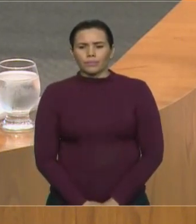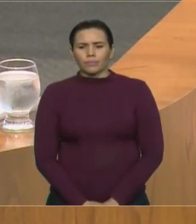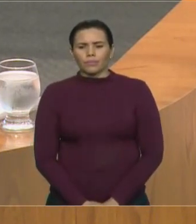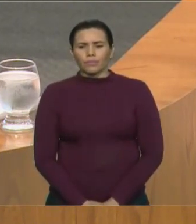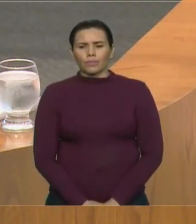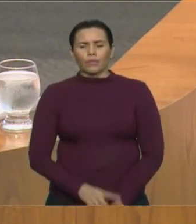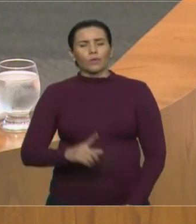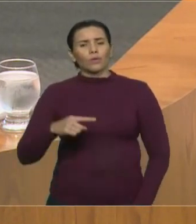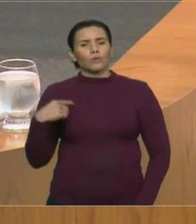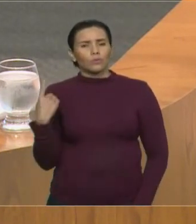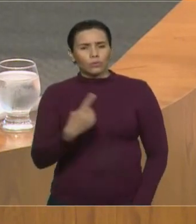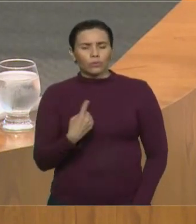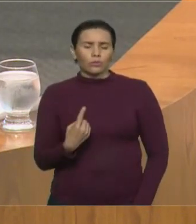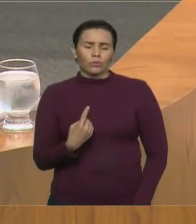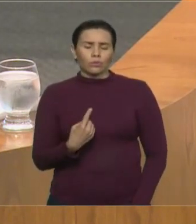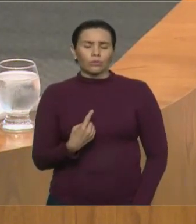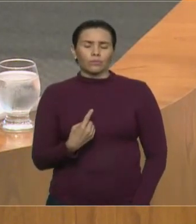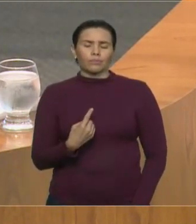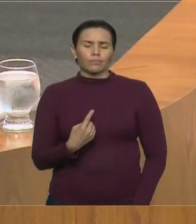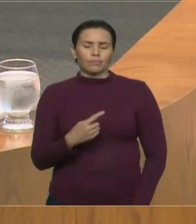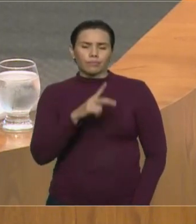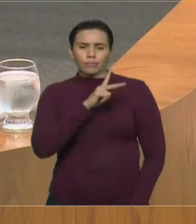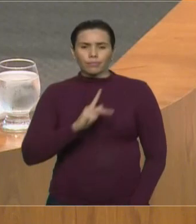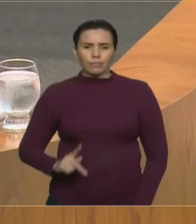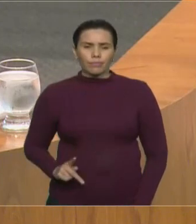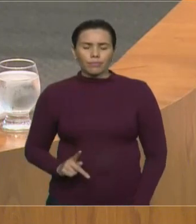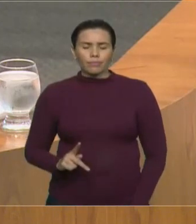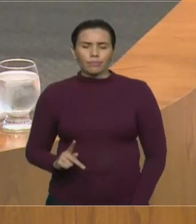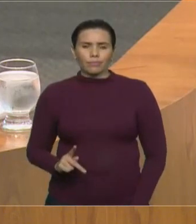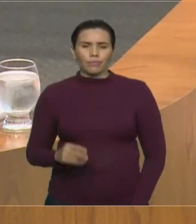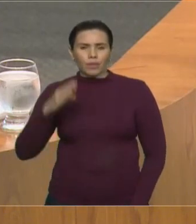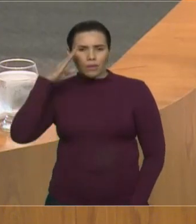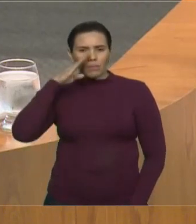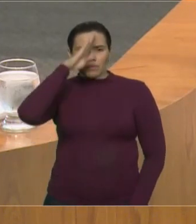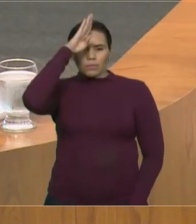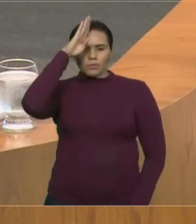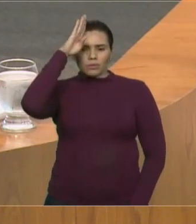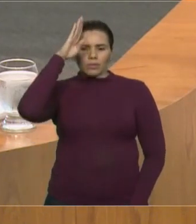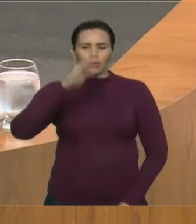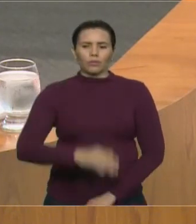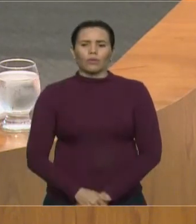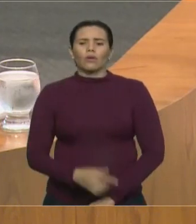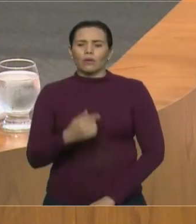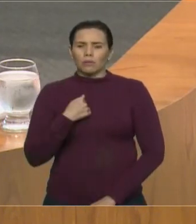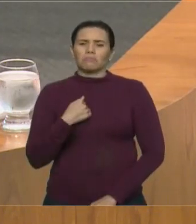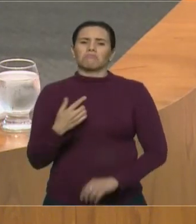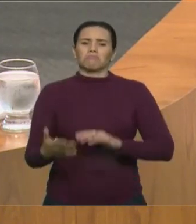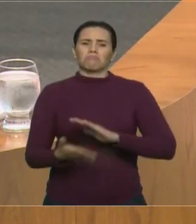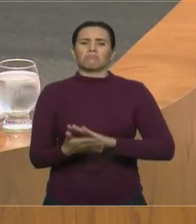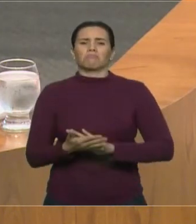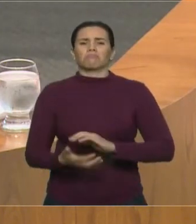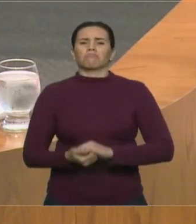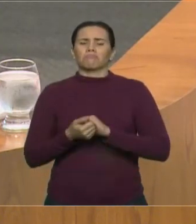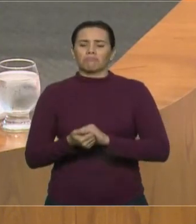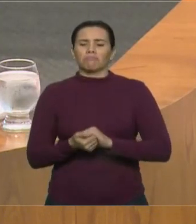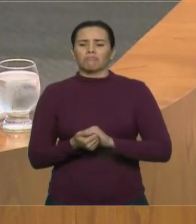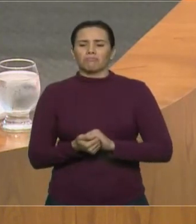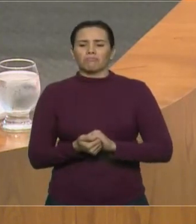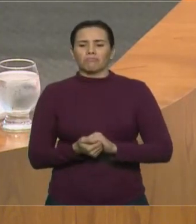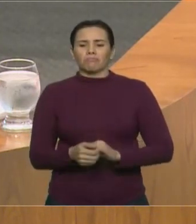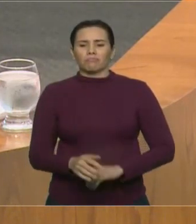Messias Bolsonaro. Bolsonaro, a quem eu gostaria de parabenizar. Seria muito